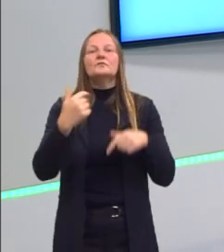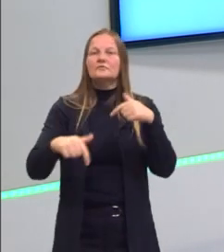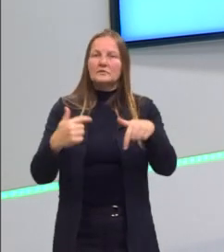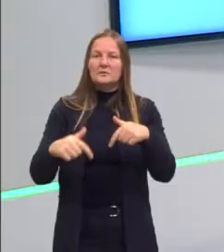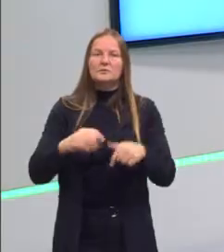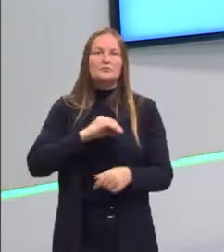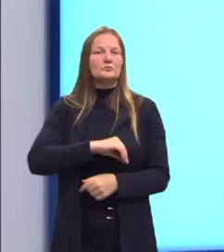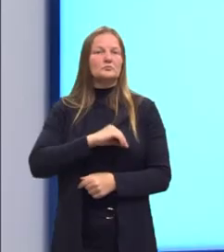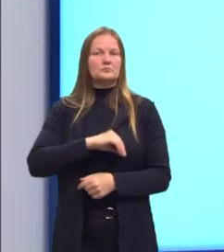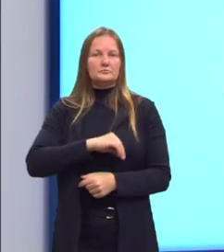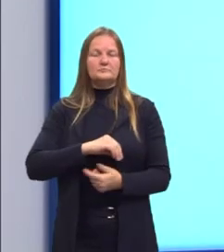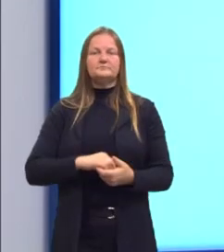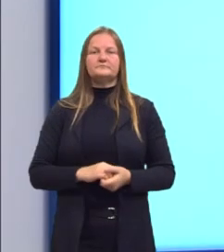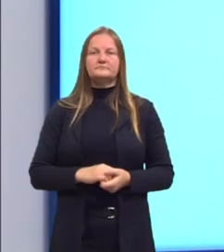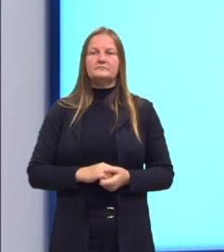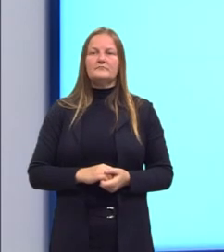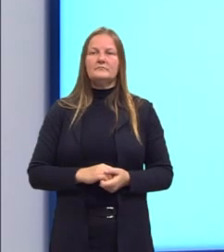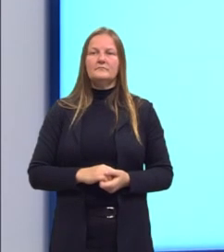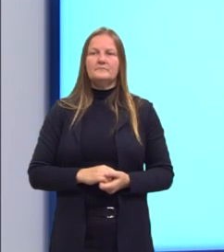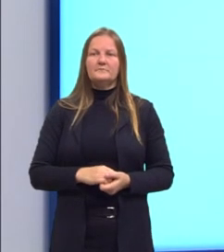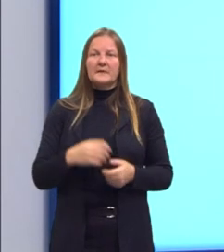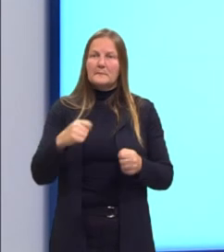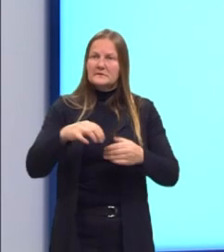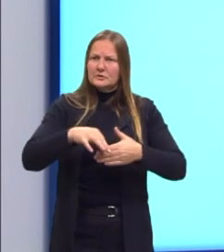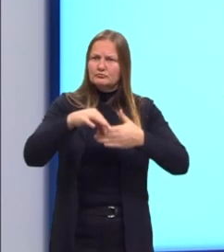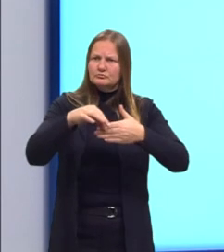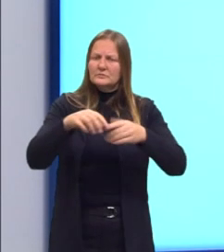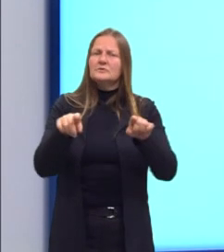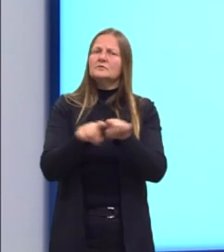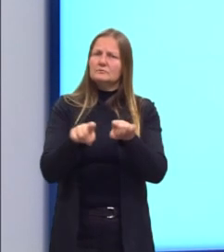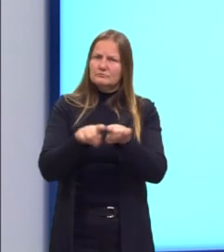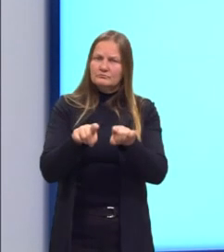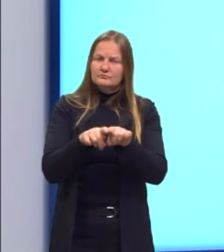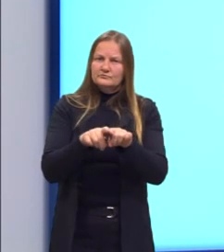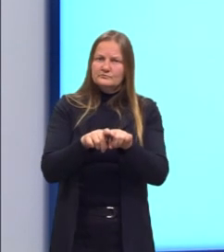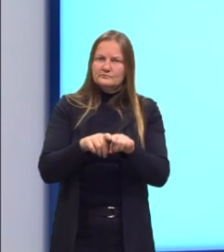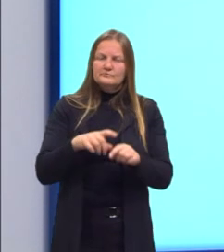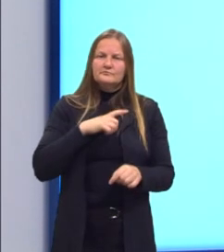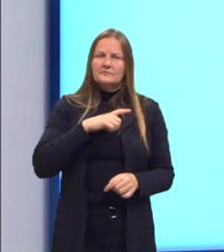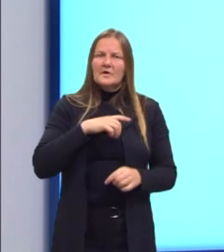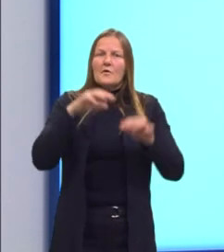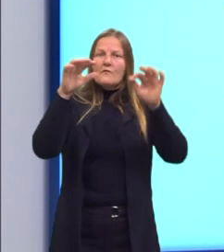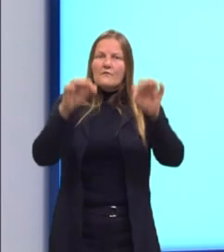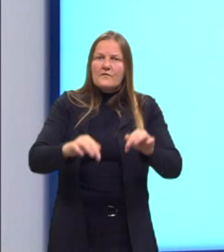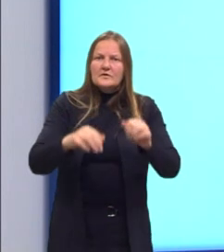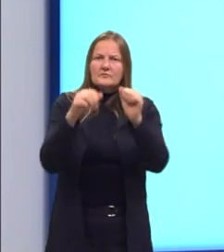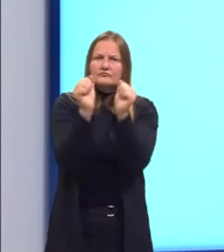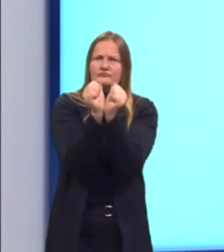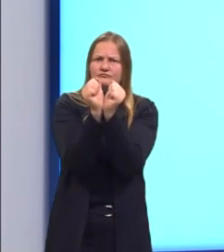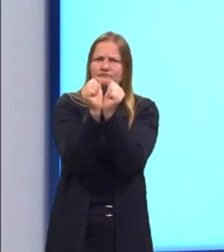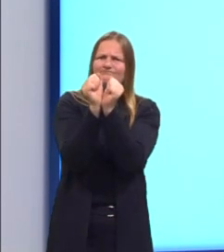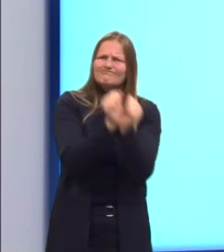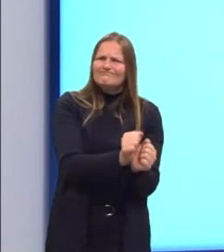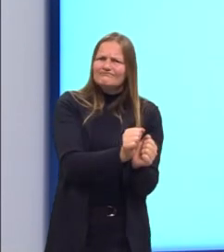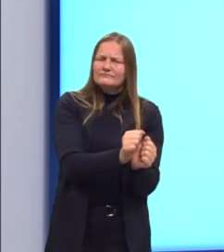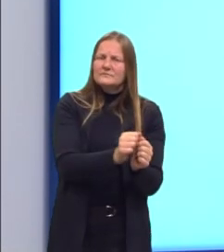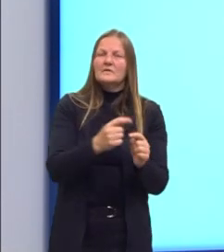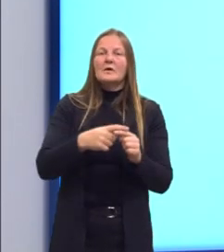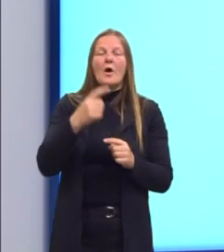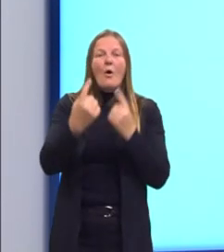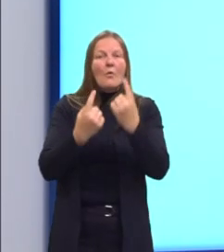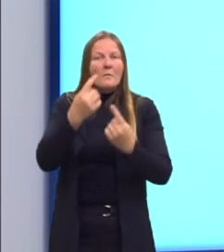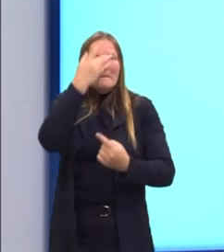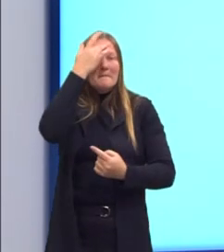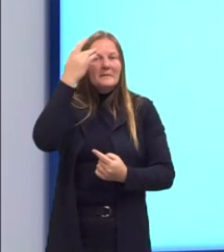assalariado. E a gente precisa ressaltar que, mesmo com o fim da escravidão, muitas pessoas negras